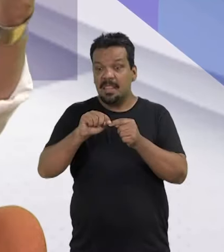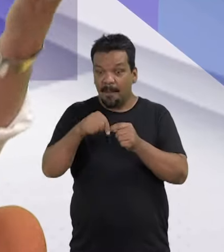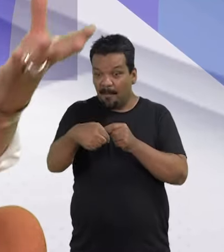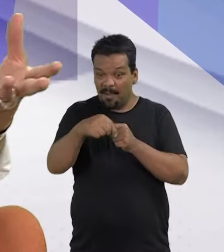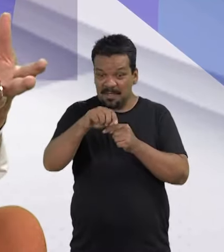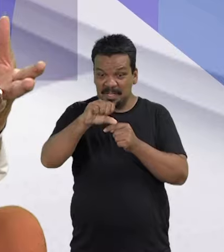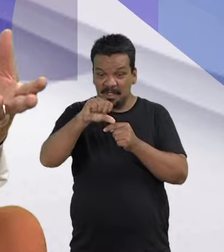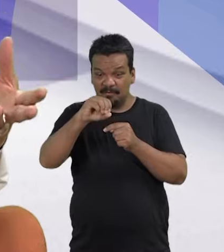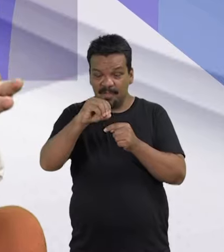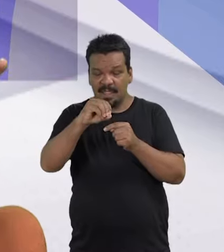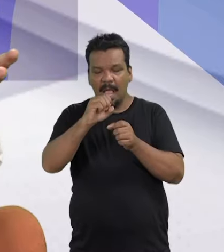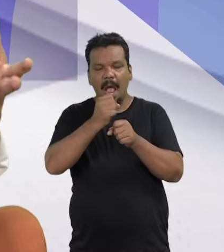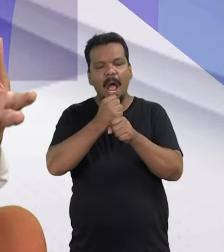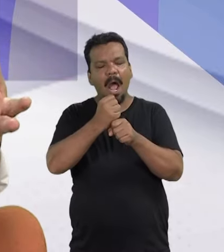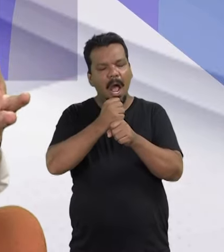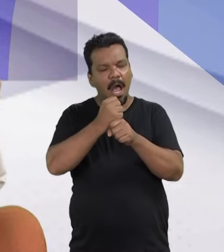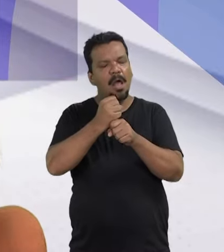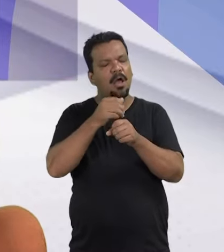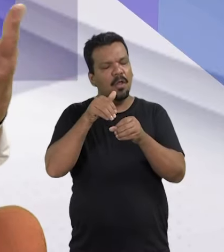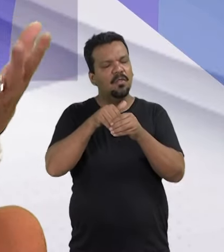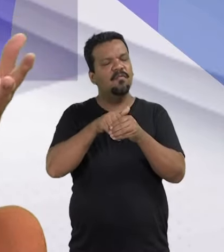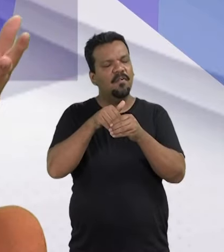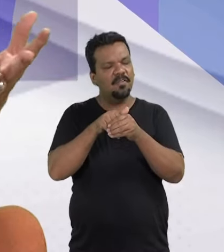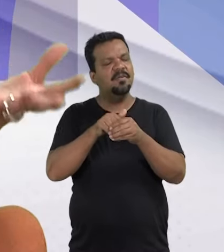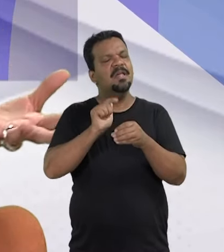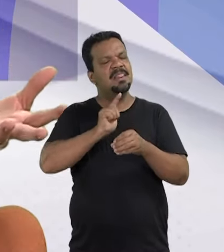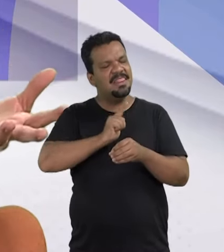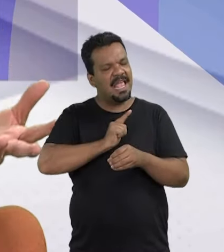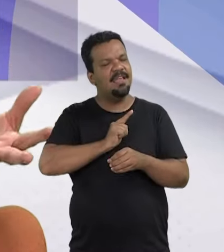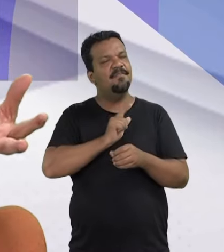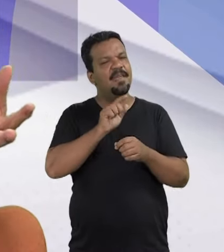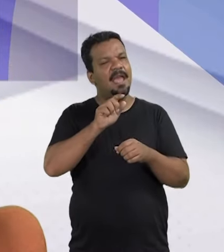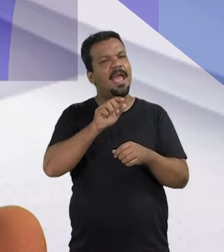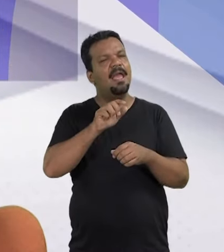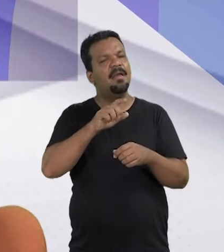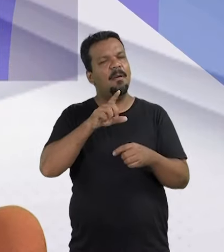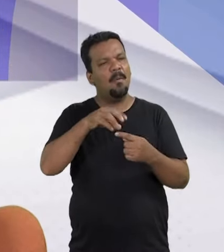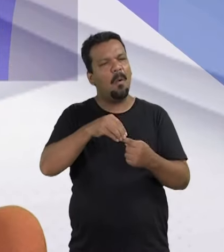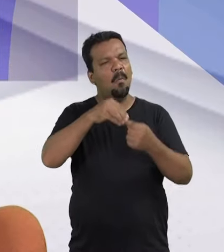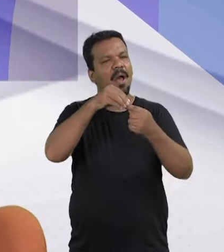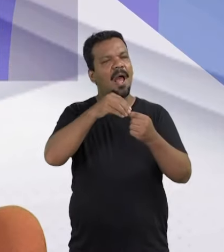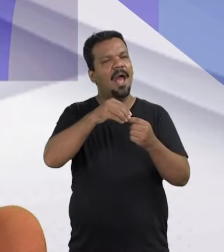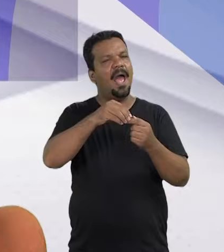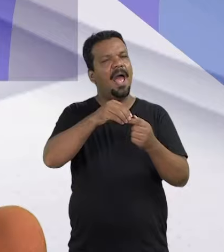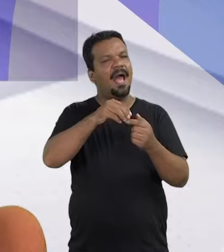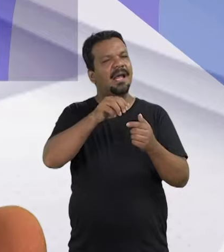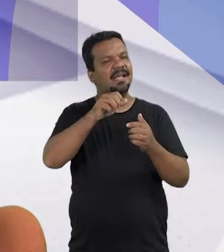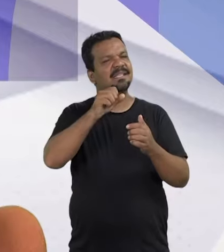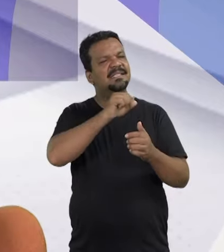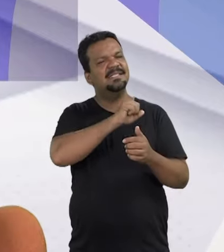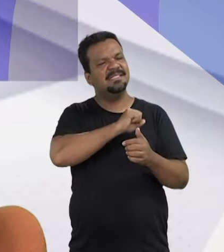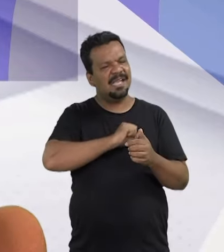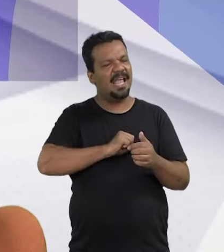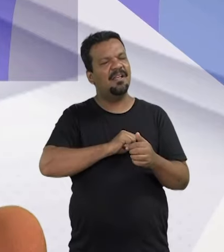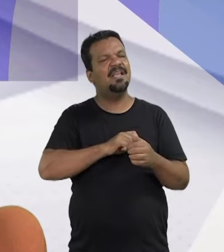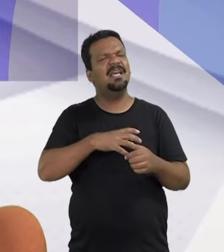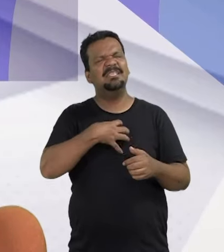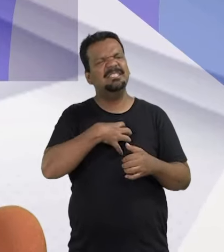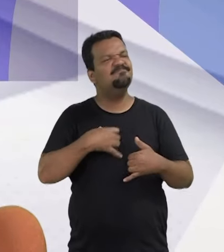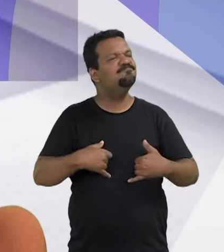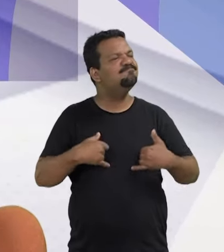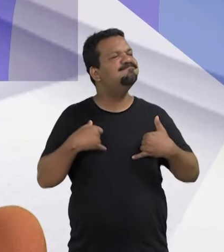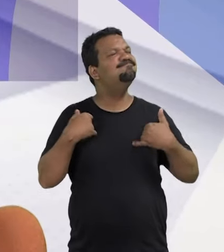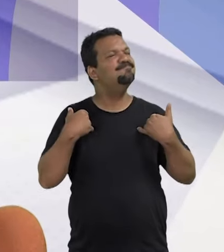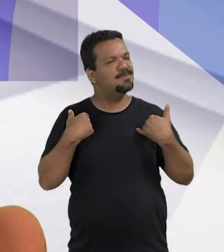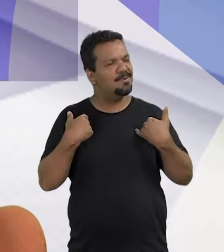de 90 anos do voto, ter direito a uma senadora. Então, é motivo de muito orgulho para nós. E